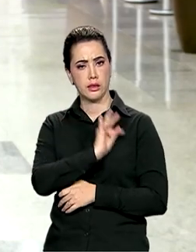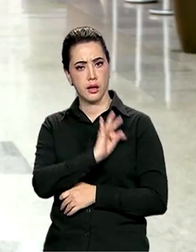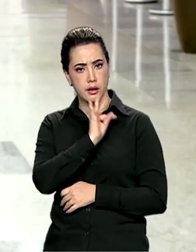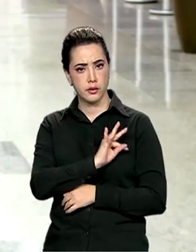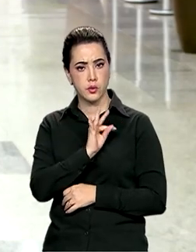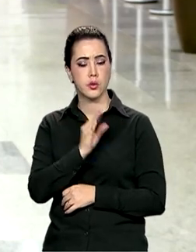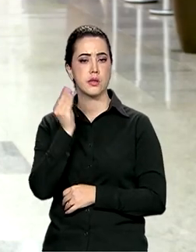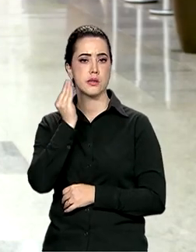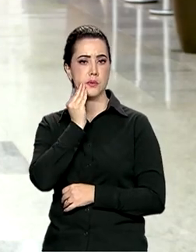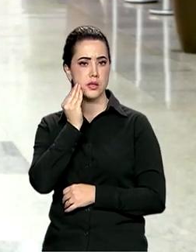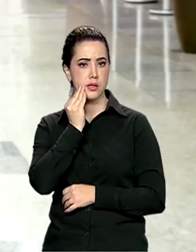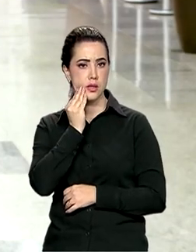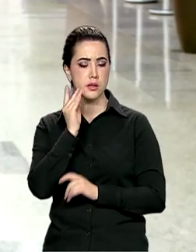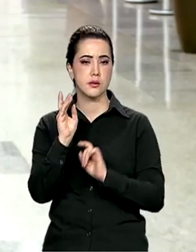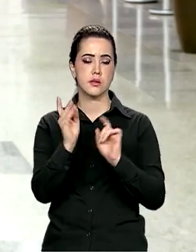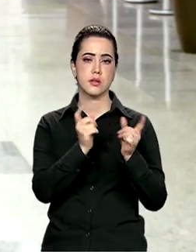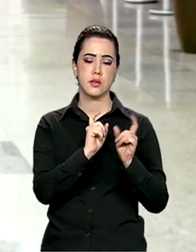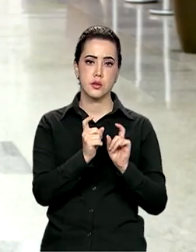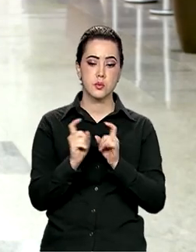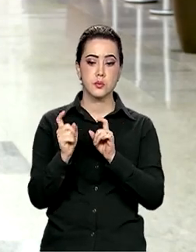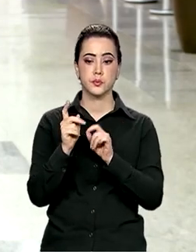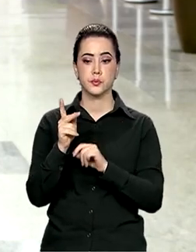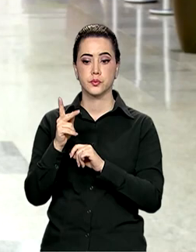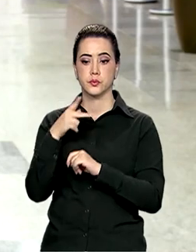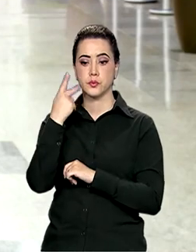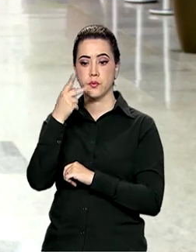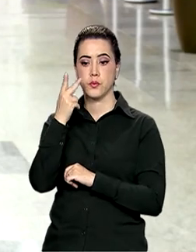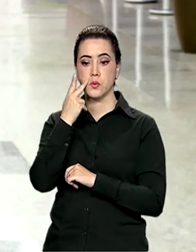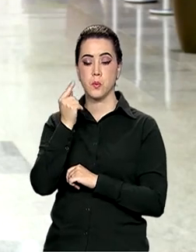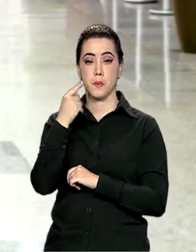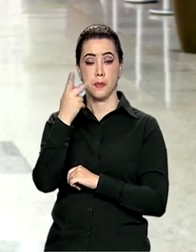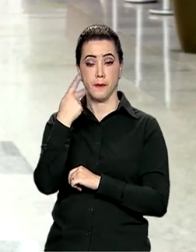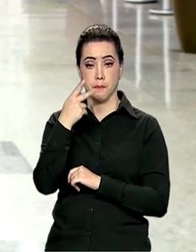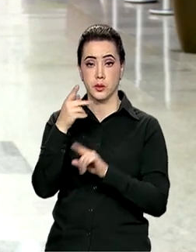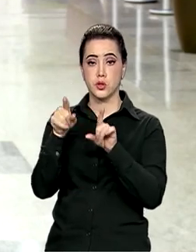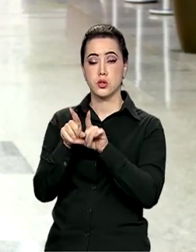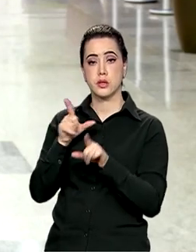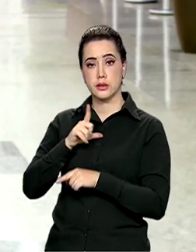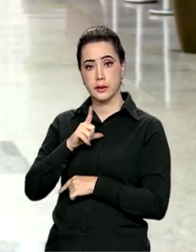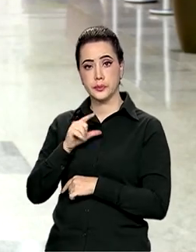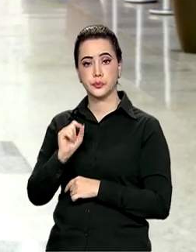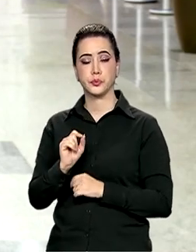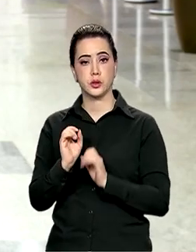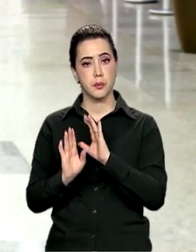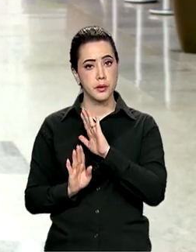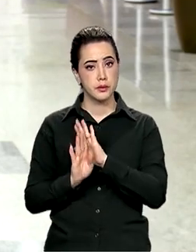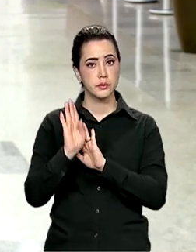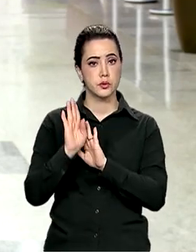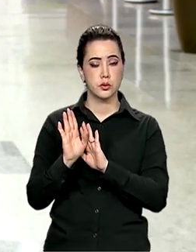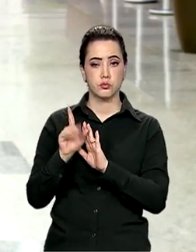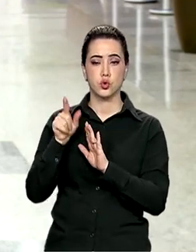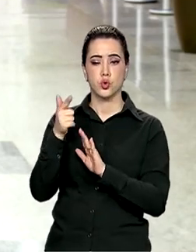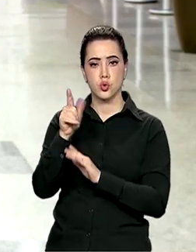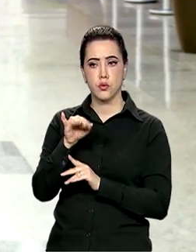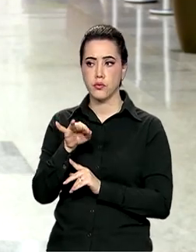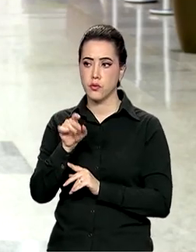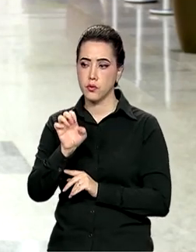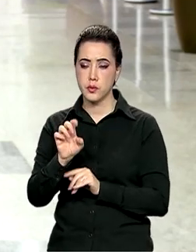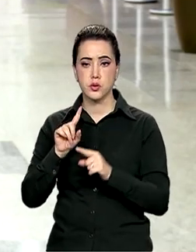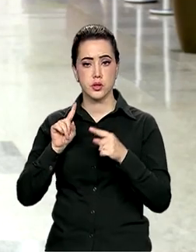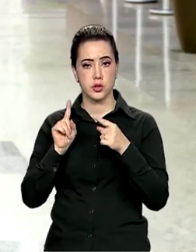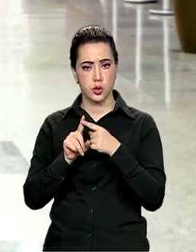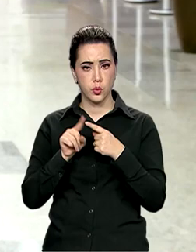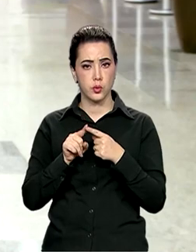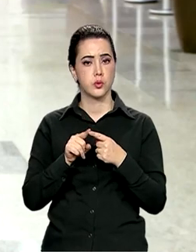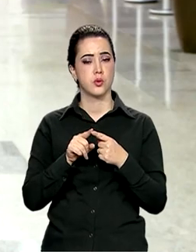e na experiência em gestão e políticas públicas que ele possui, para reerguer o IBGE, que segundo o Palácio